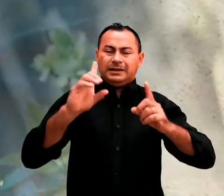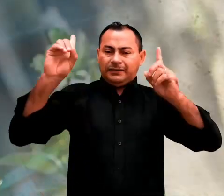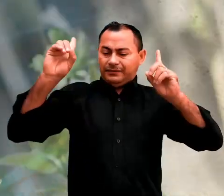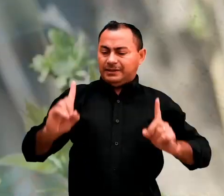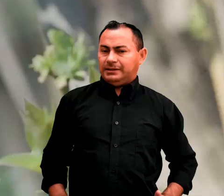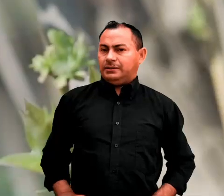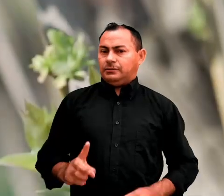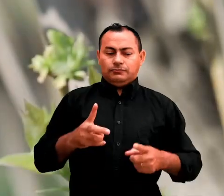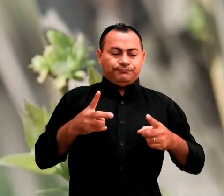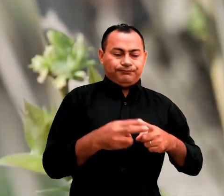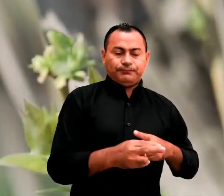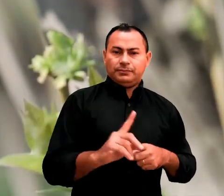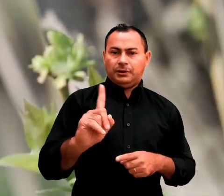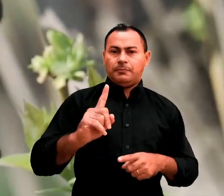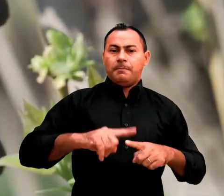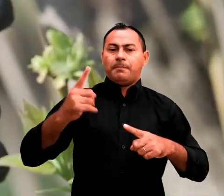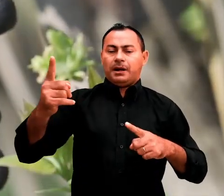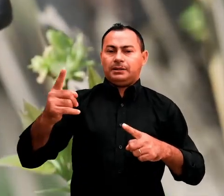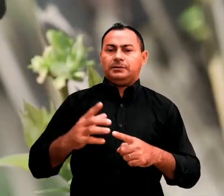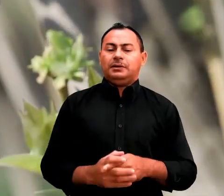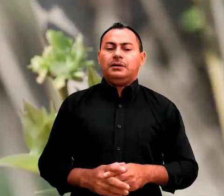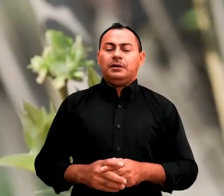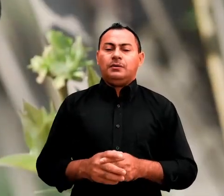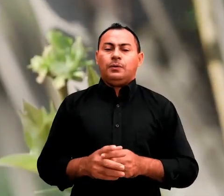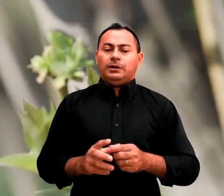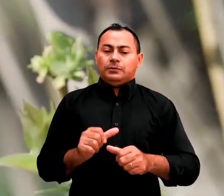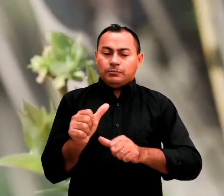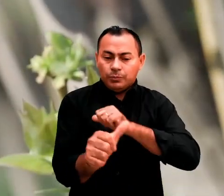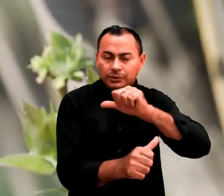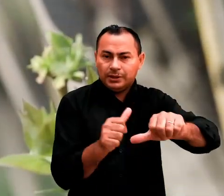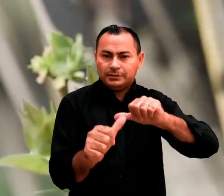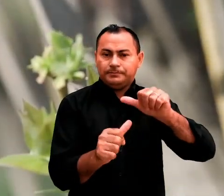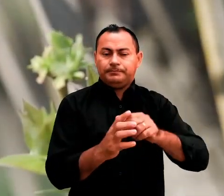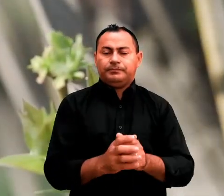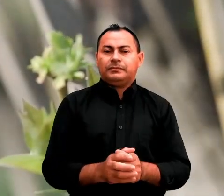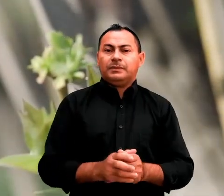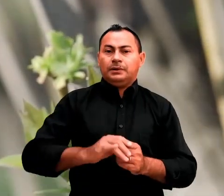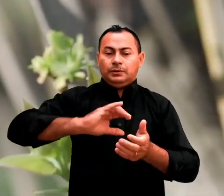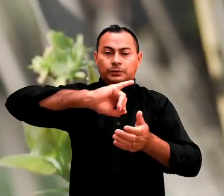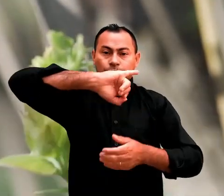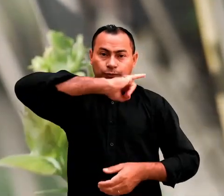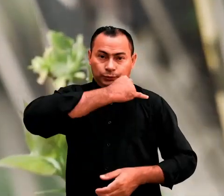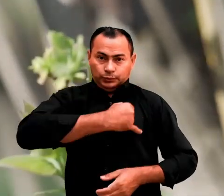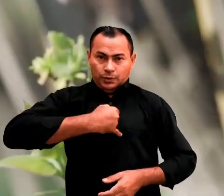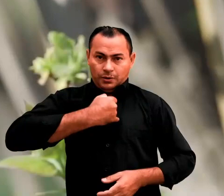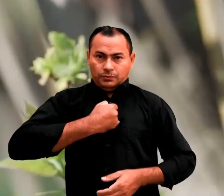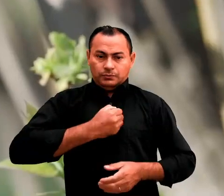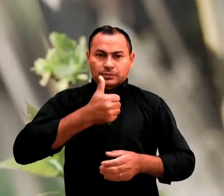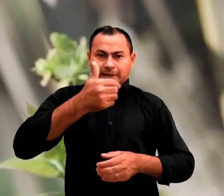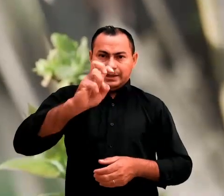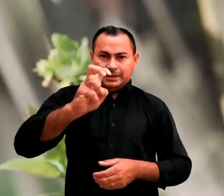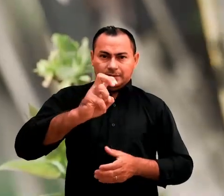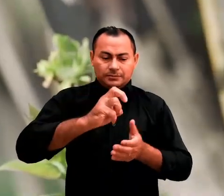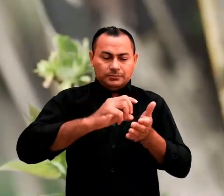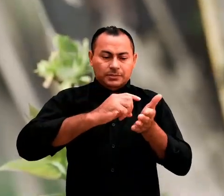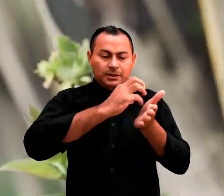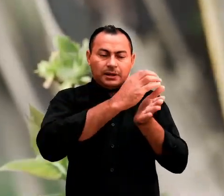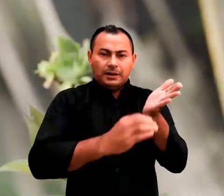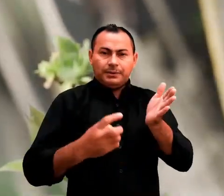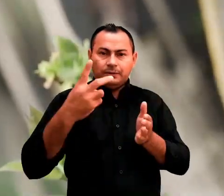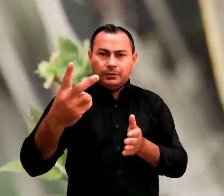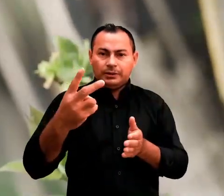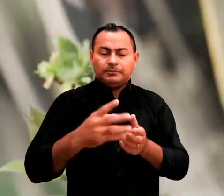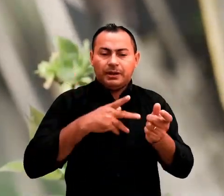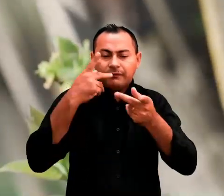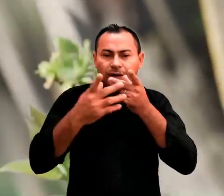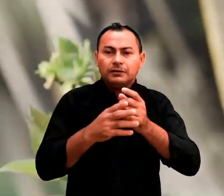deficiência não foi um corte, mas foi uma poda. Em João capítulo 15, versículo 2, lemos que quando nosso